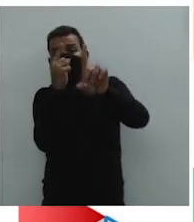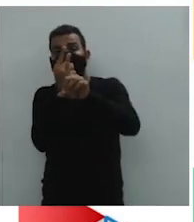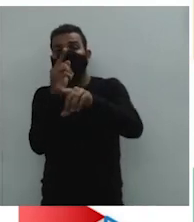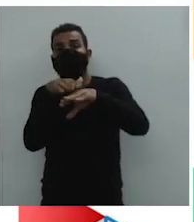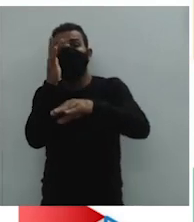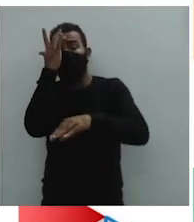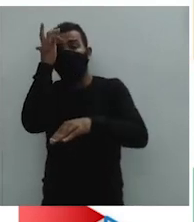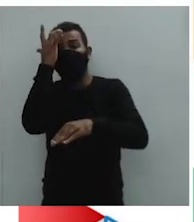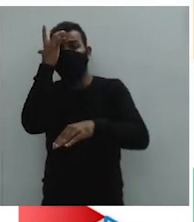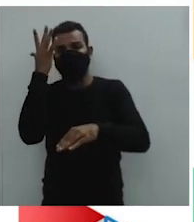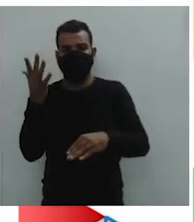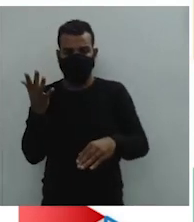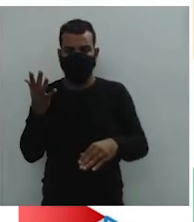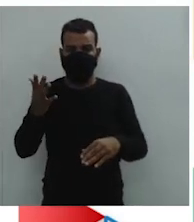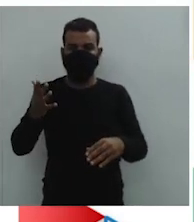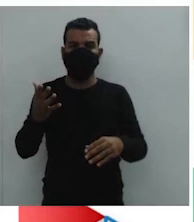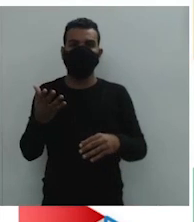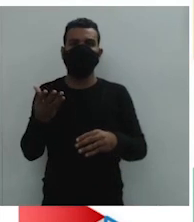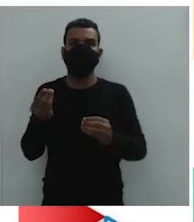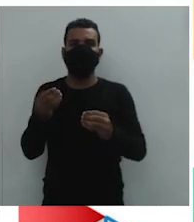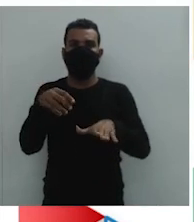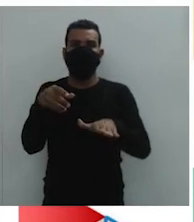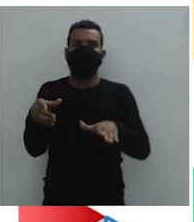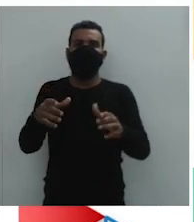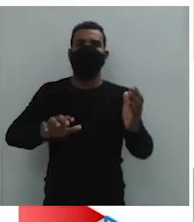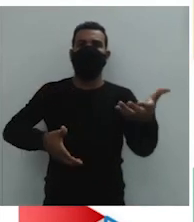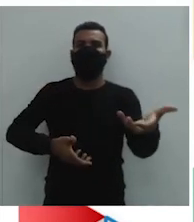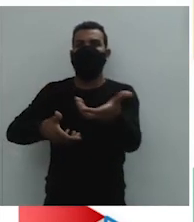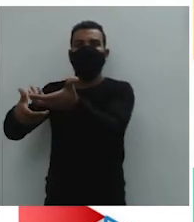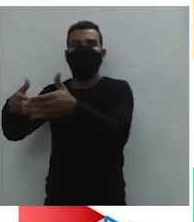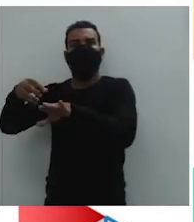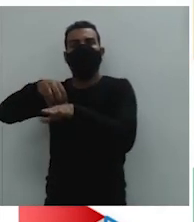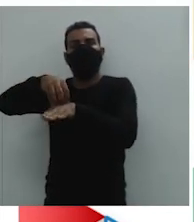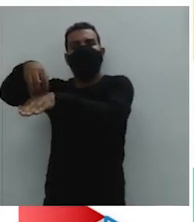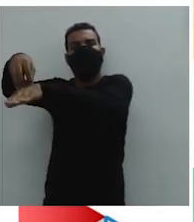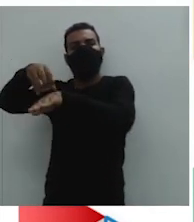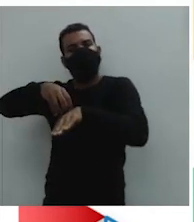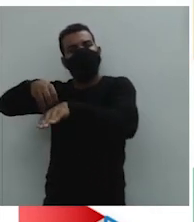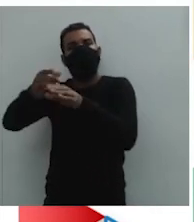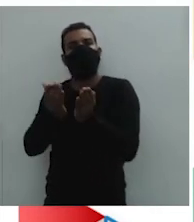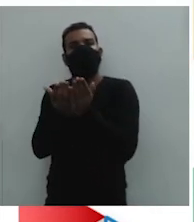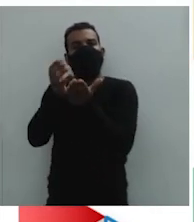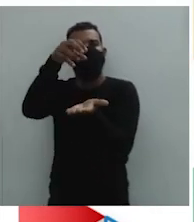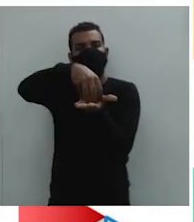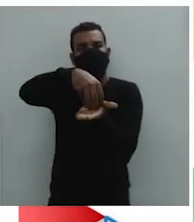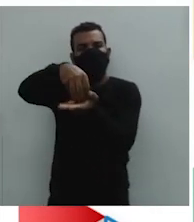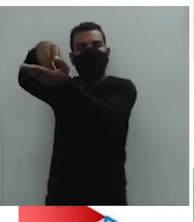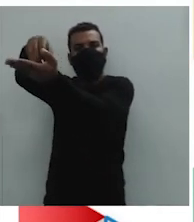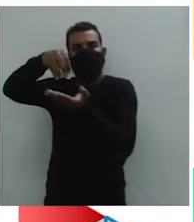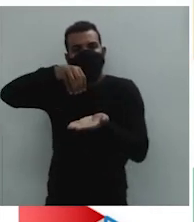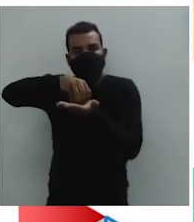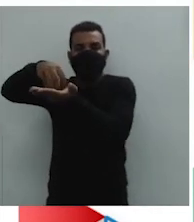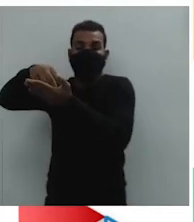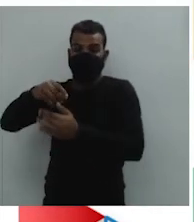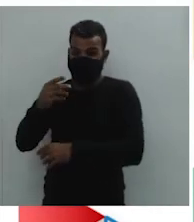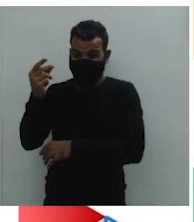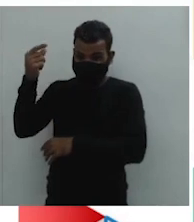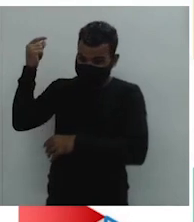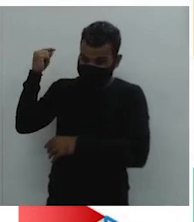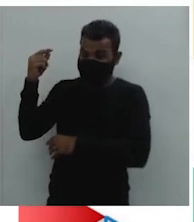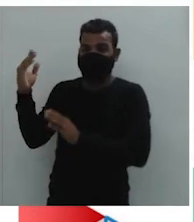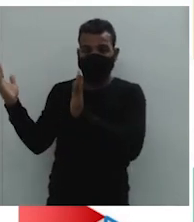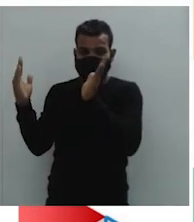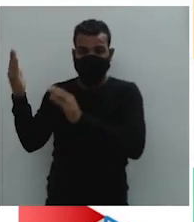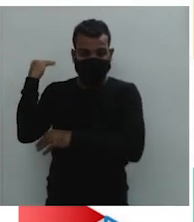de carregar, né? De transitar com aquele produto. E sem falar que naquele período, eles